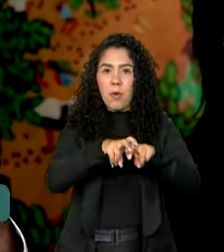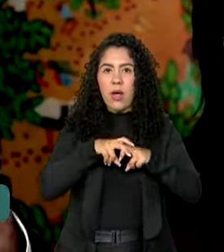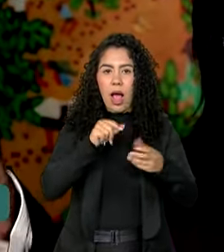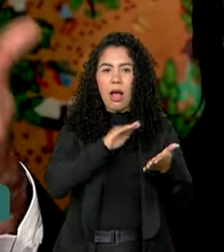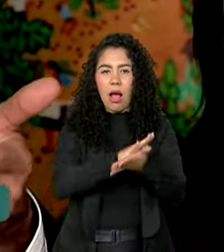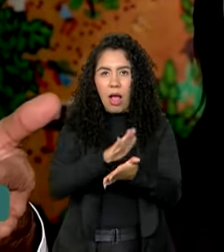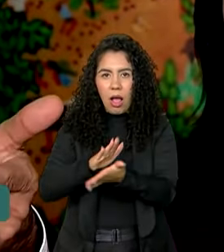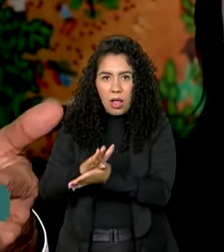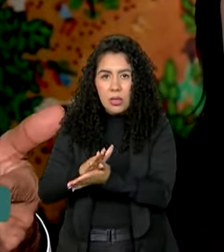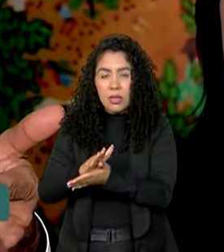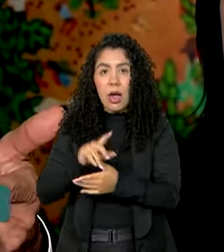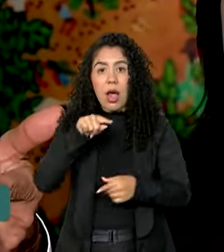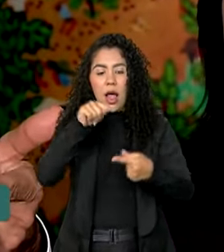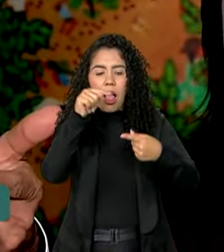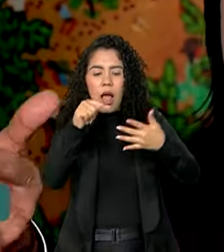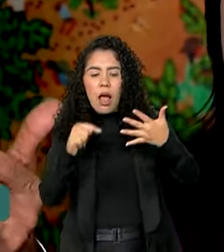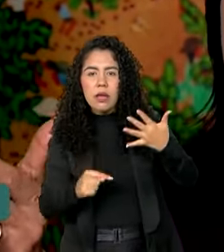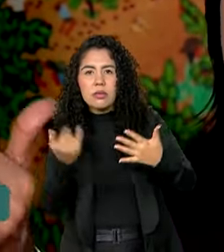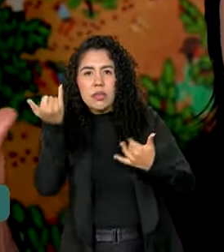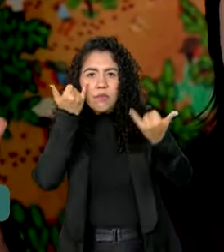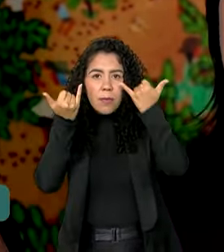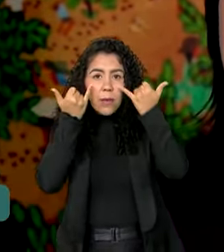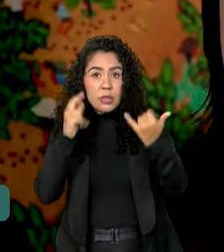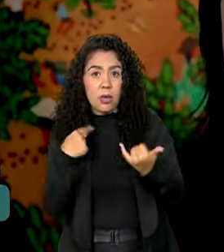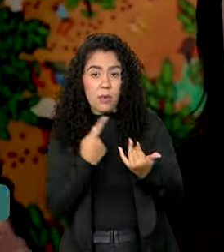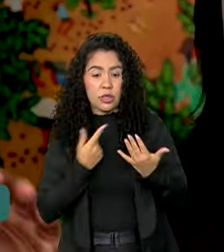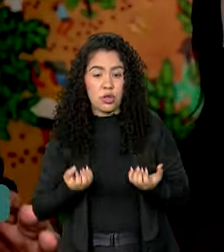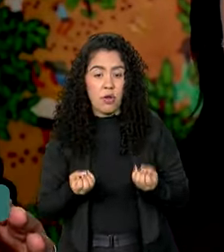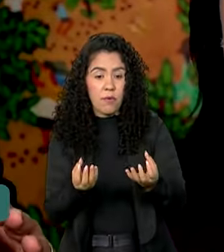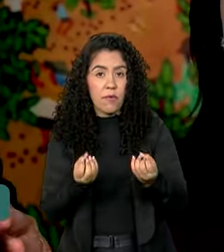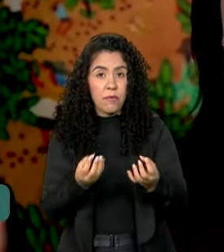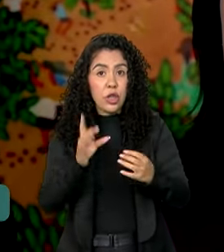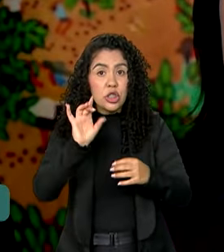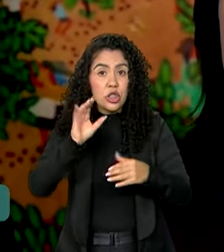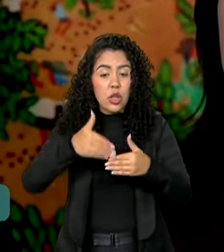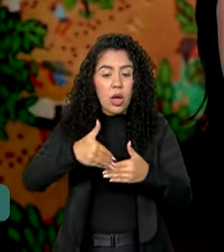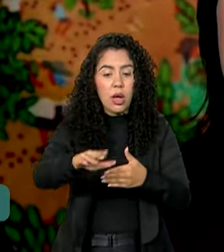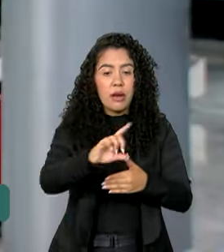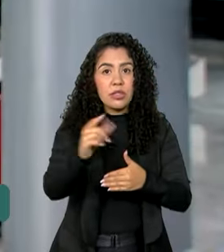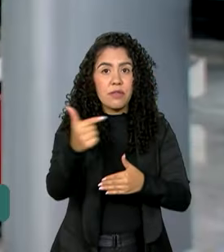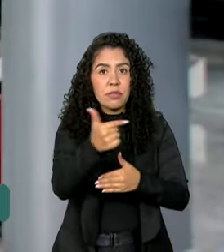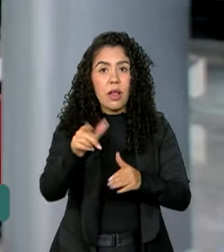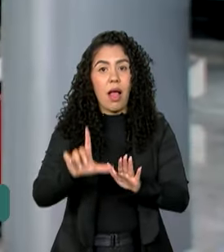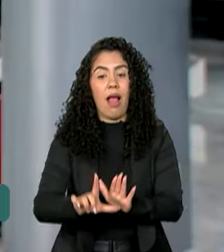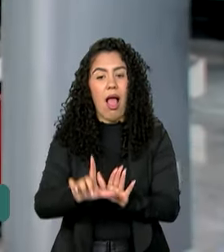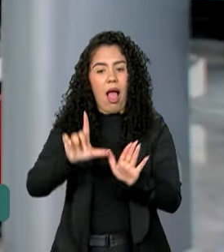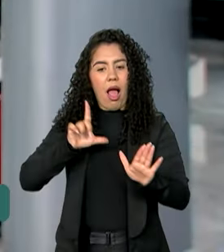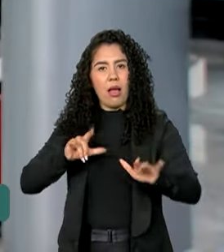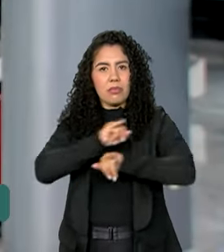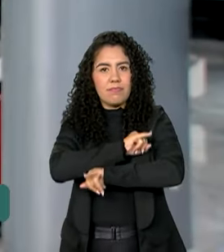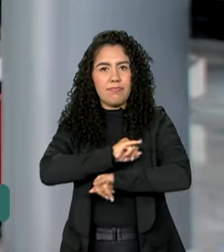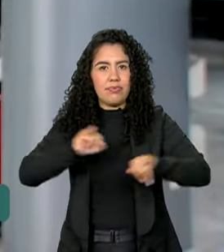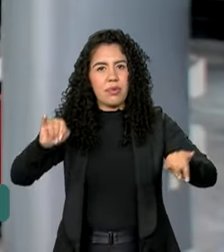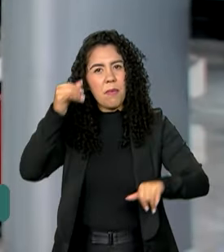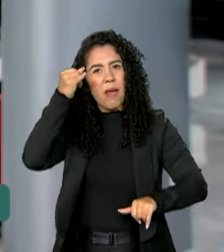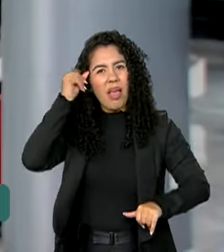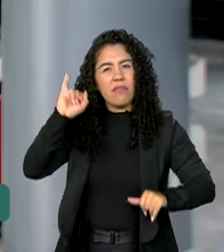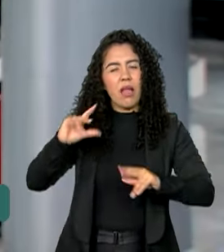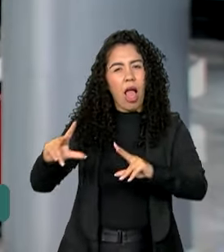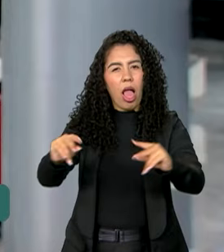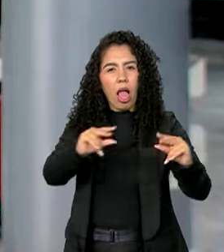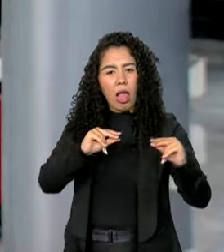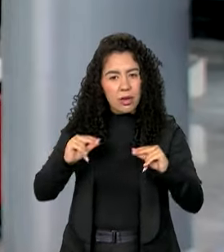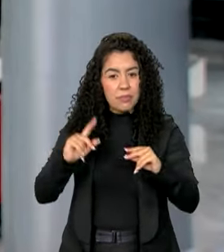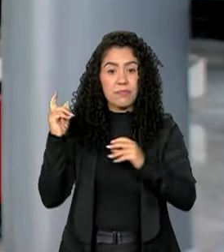seriam prestadas no dia 22. Nós estamos antecipando justamente para evitar a especulação. Tanto o contingenciamento como o